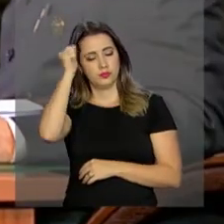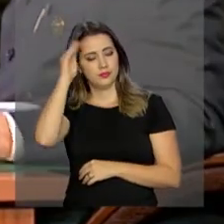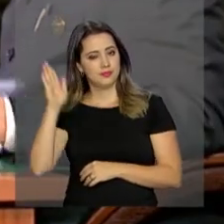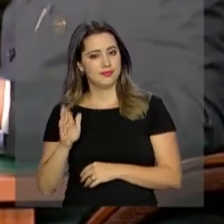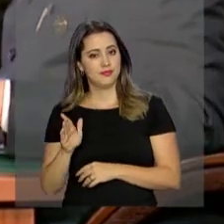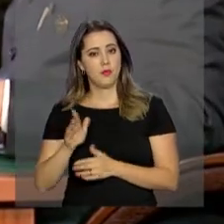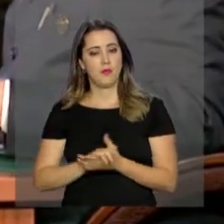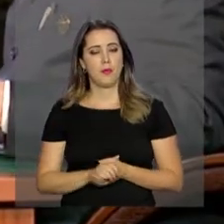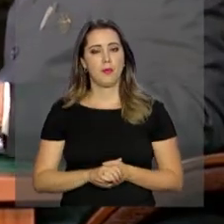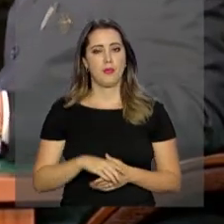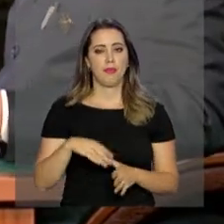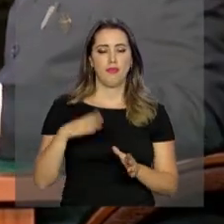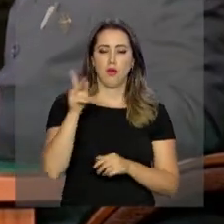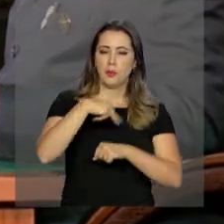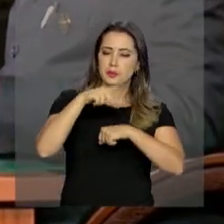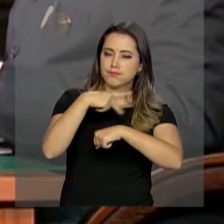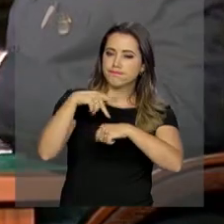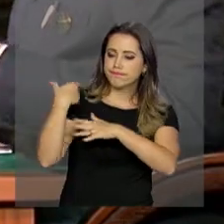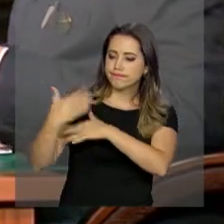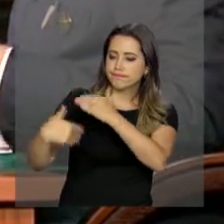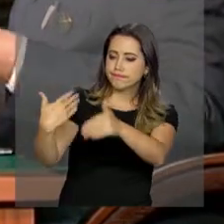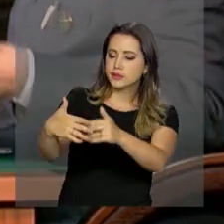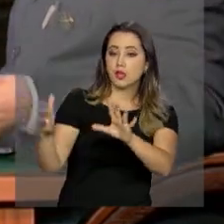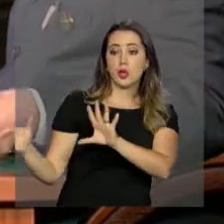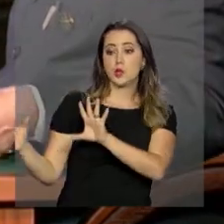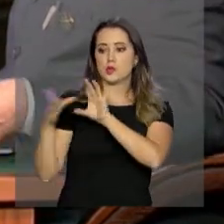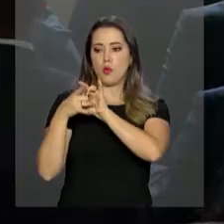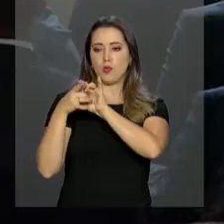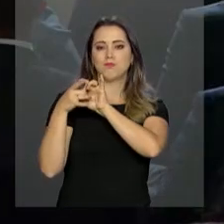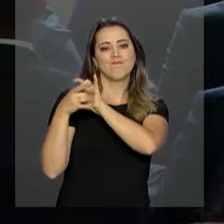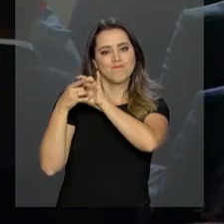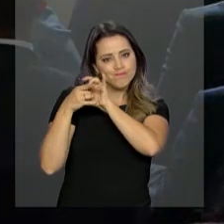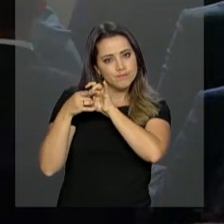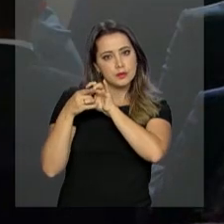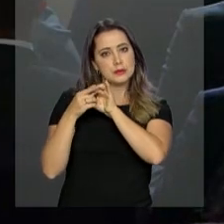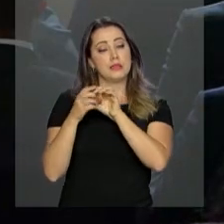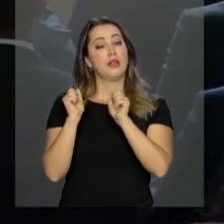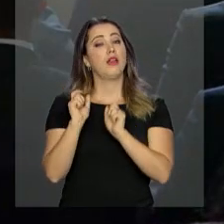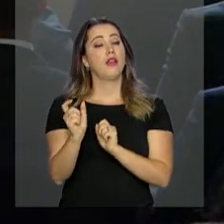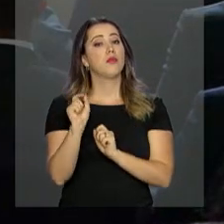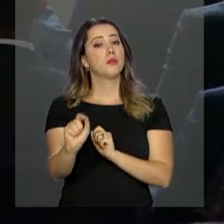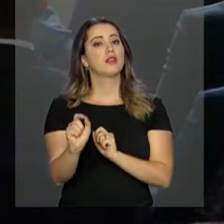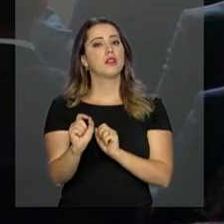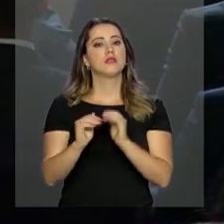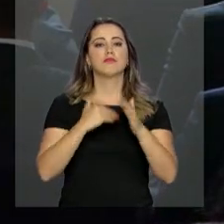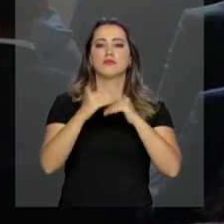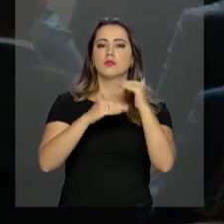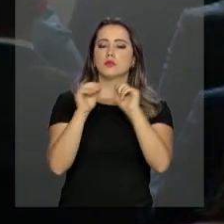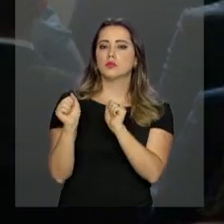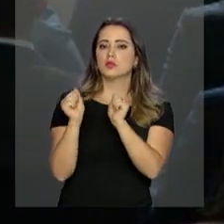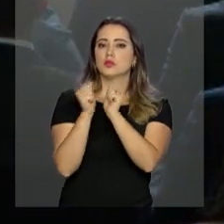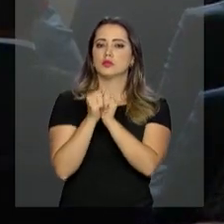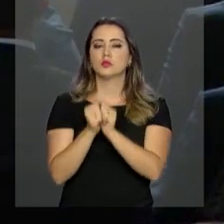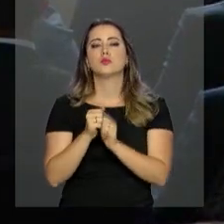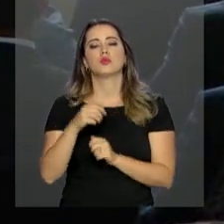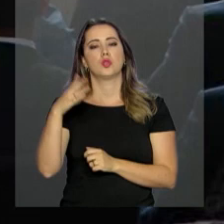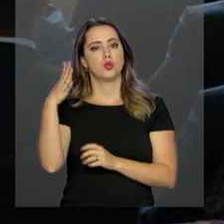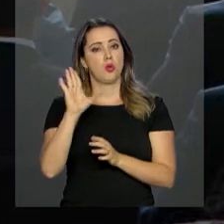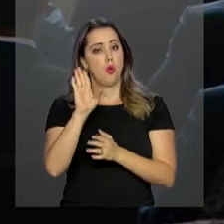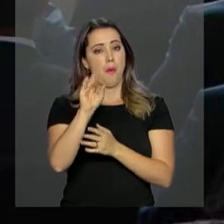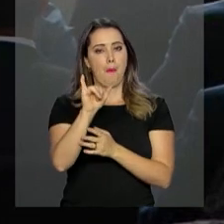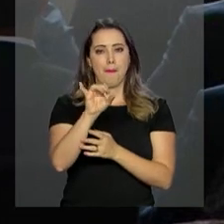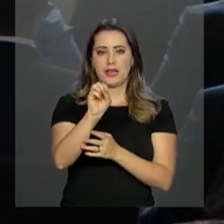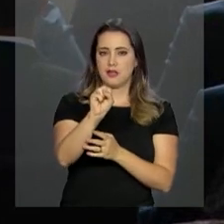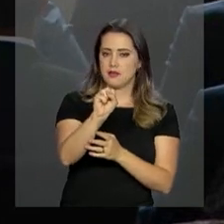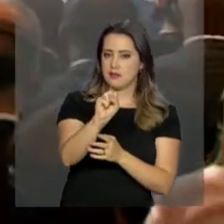Países em desenvolvimento que se unem para crescer juntos. Esse é o conceito do grupo formado por Brasil, Rússia, Índia, China